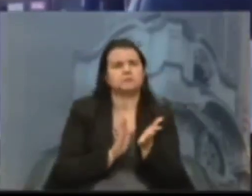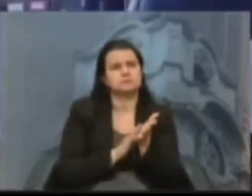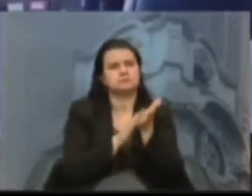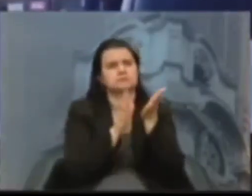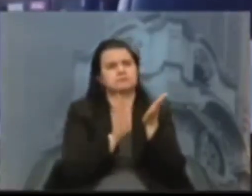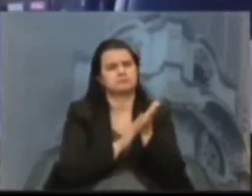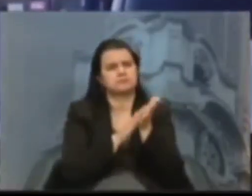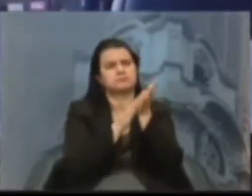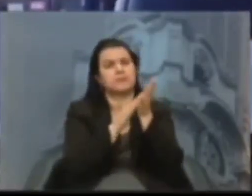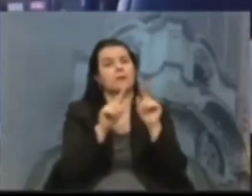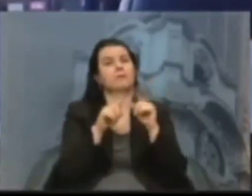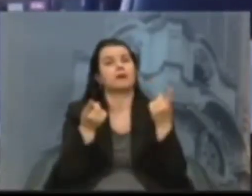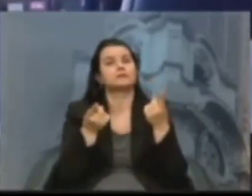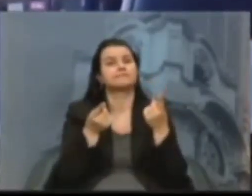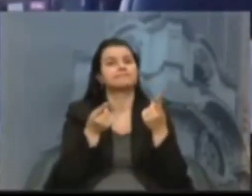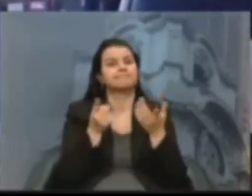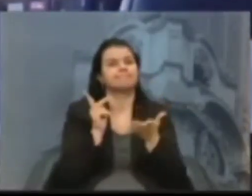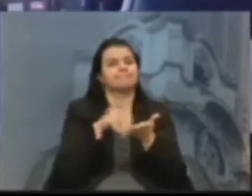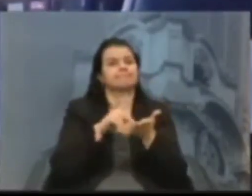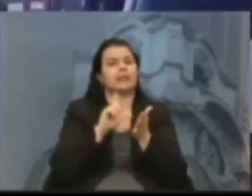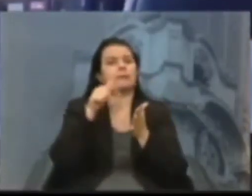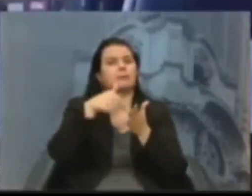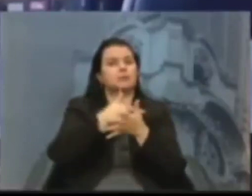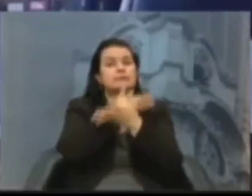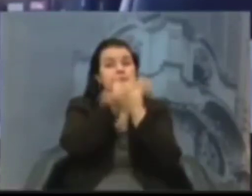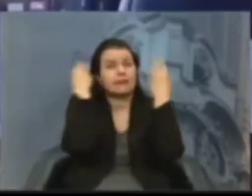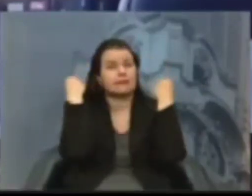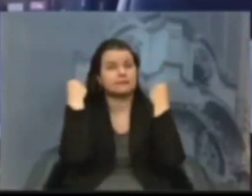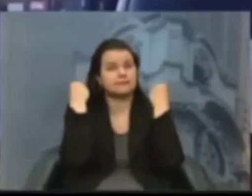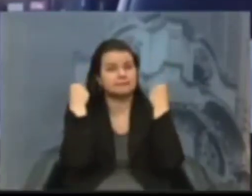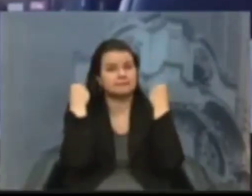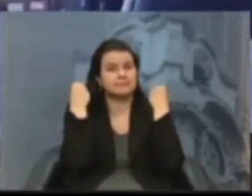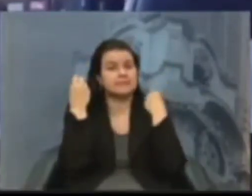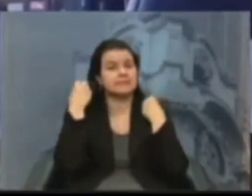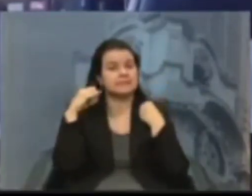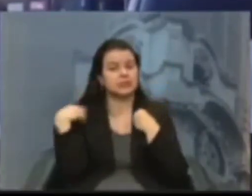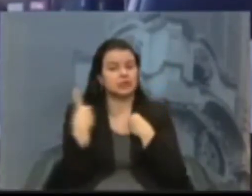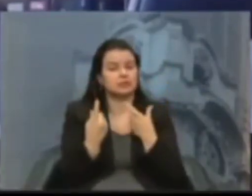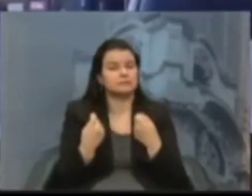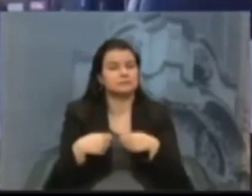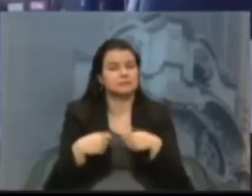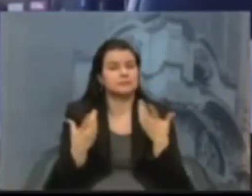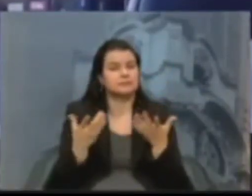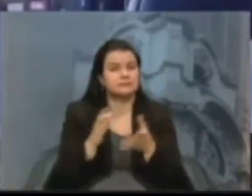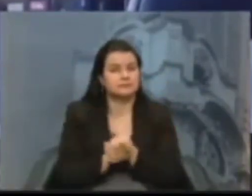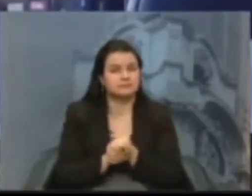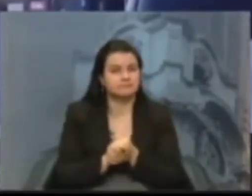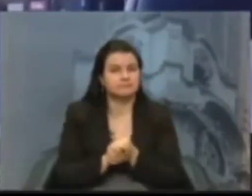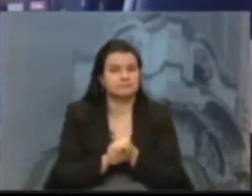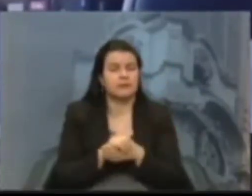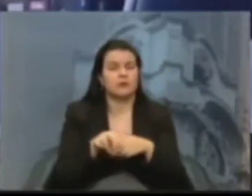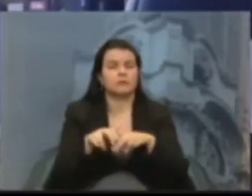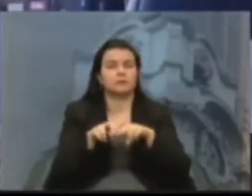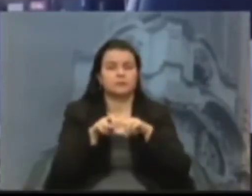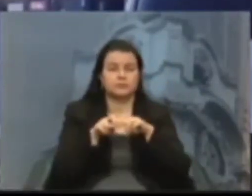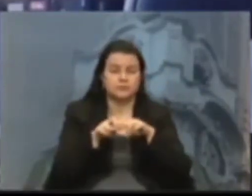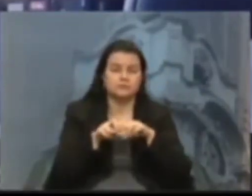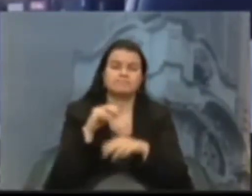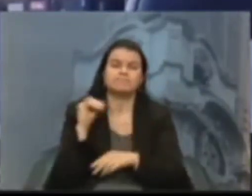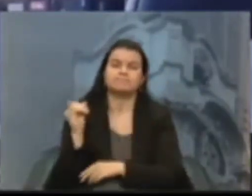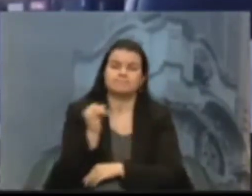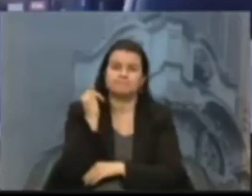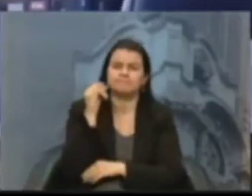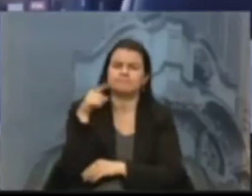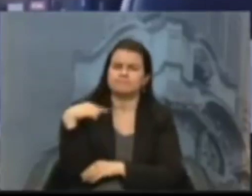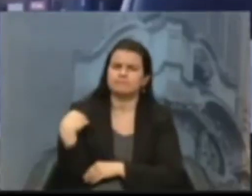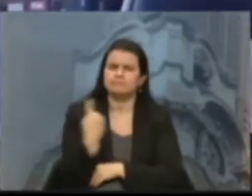muitas vezes esquecida, quando mais precisa. Então é importante, e é um gesto muito nobre dessa